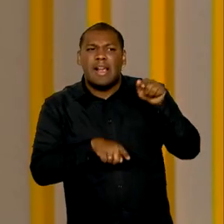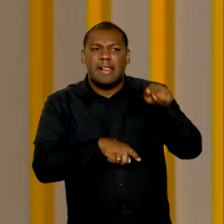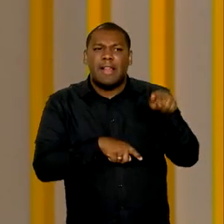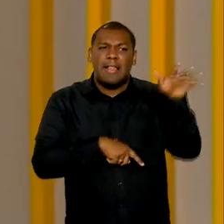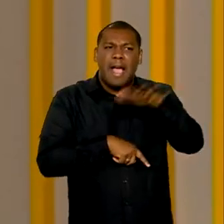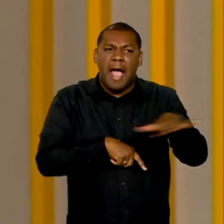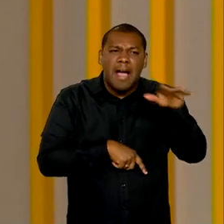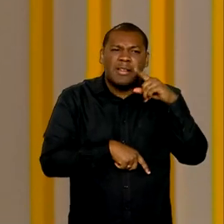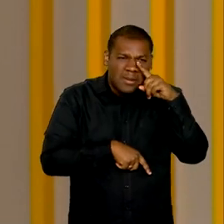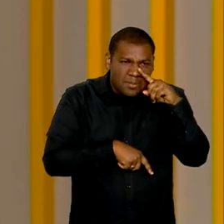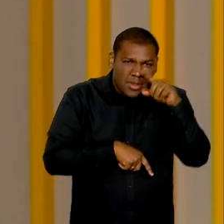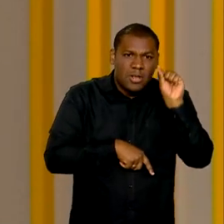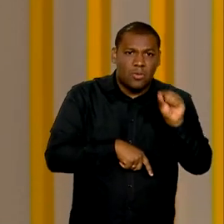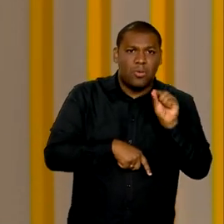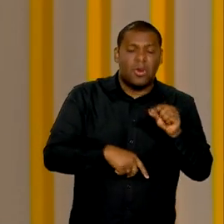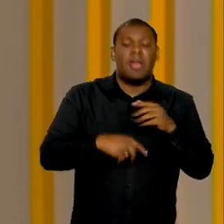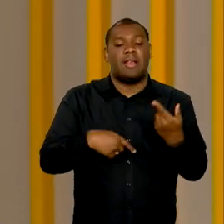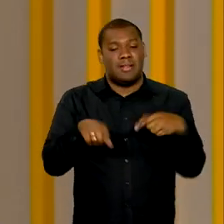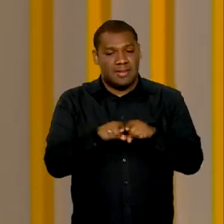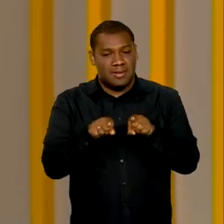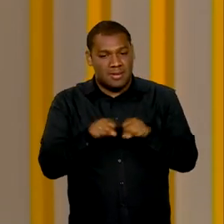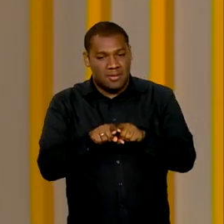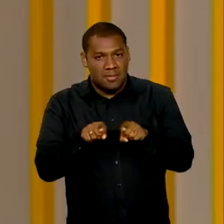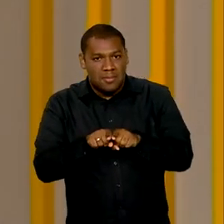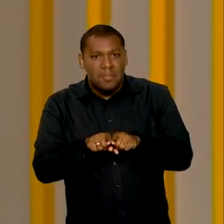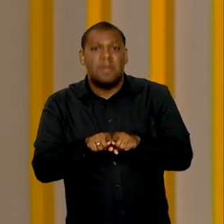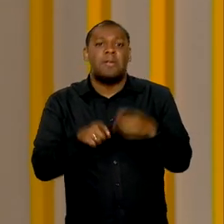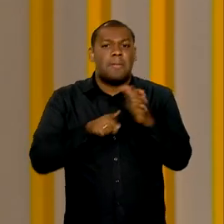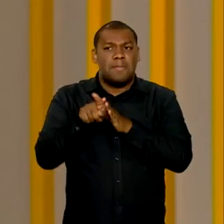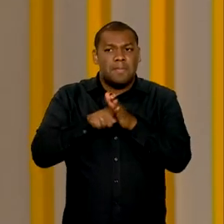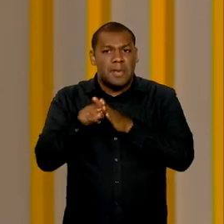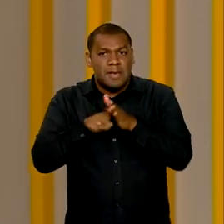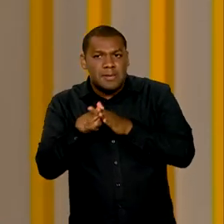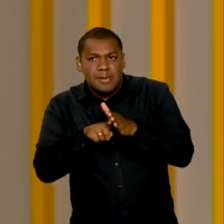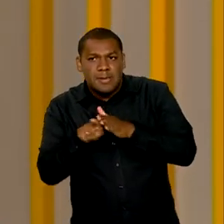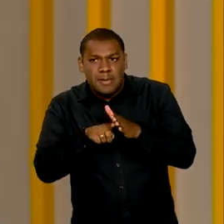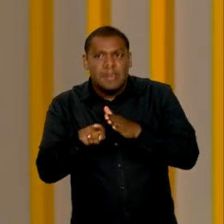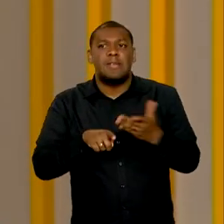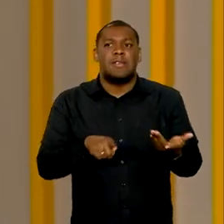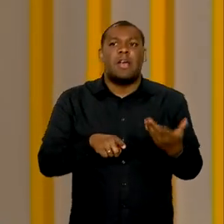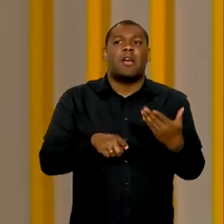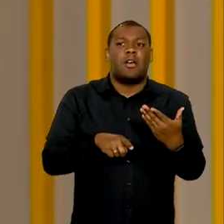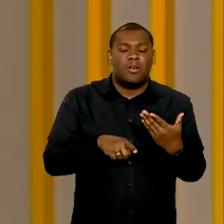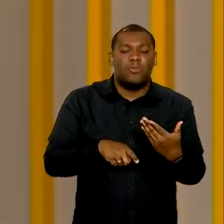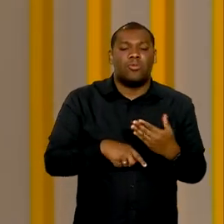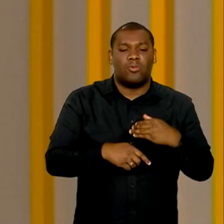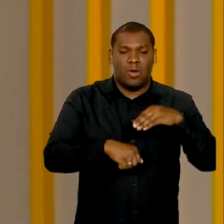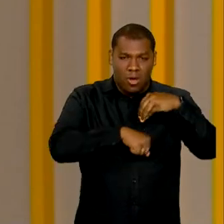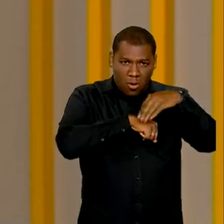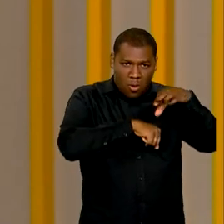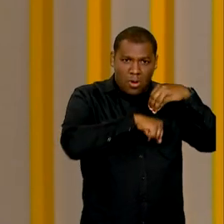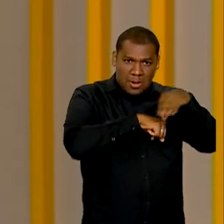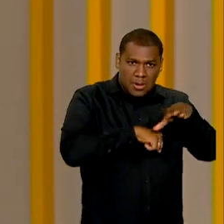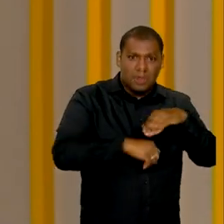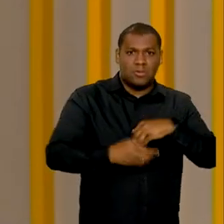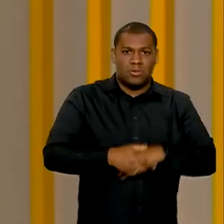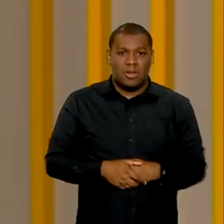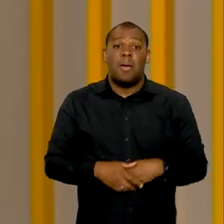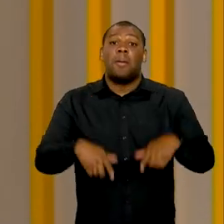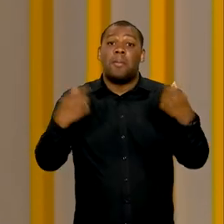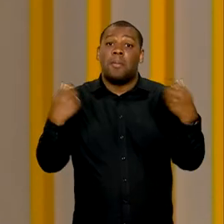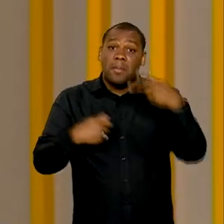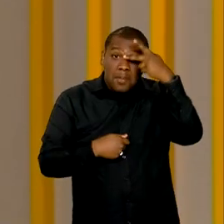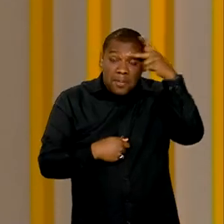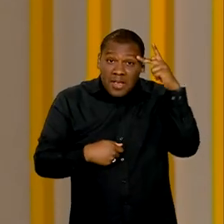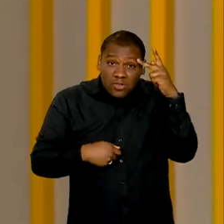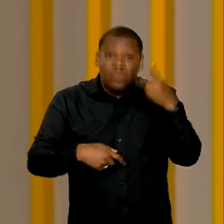daí, buscar as orientações da defesa civil. Uma questão importante, as pessoas precisam dar atenção aos alertas. Elas